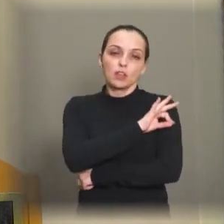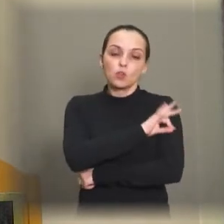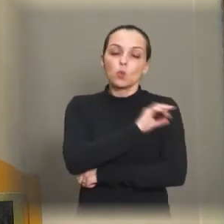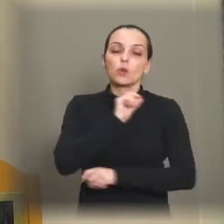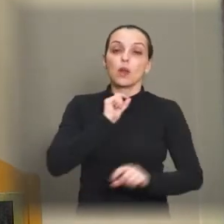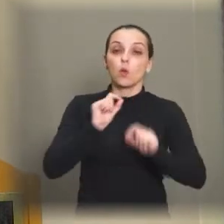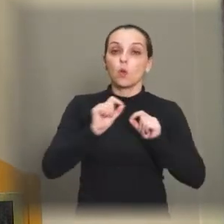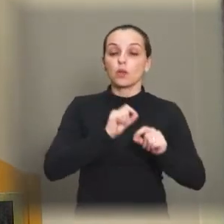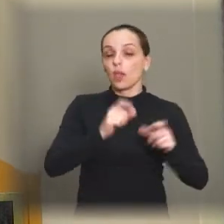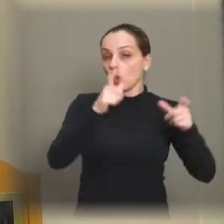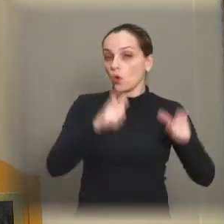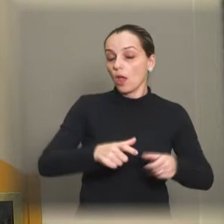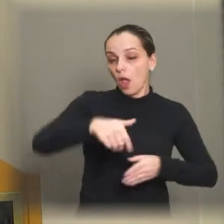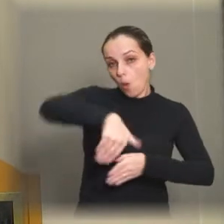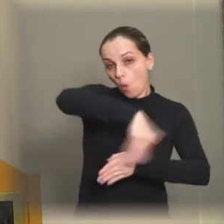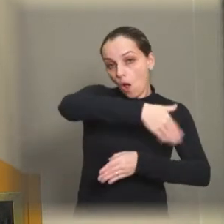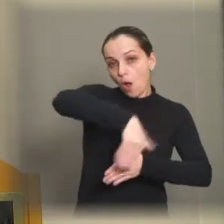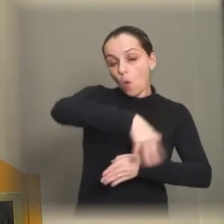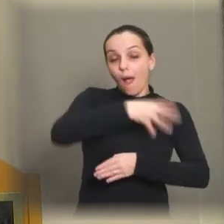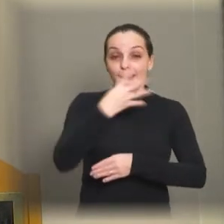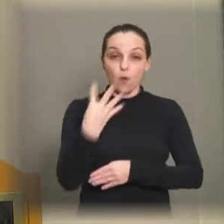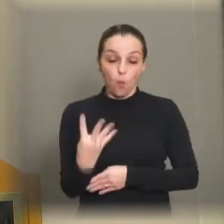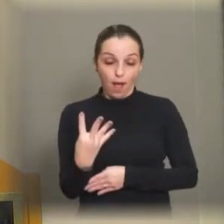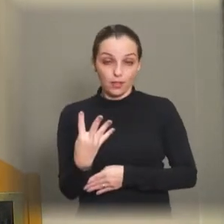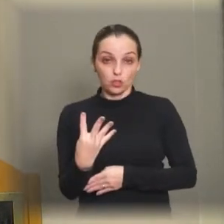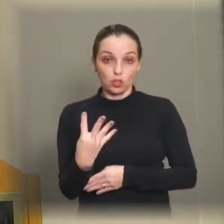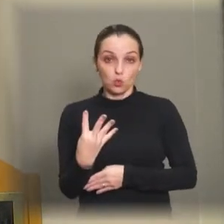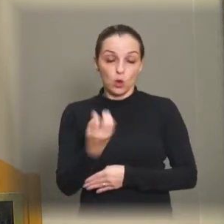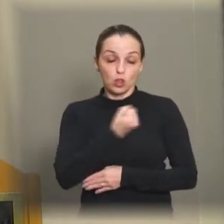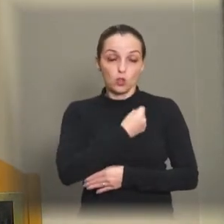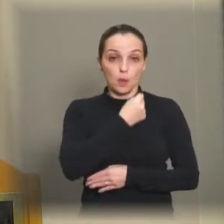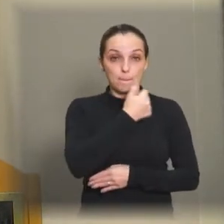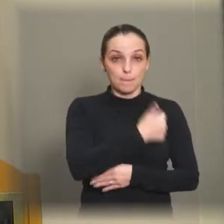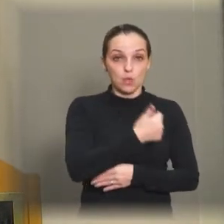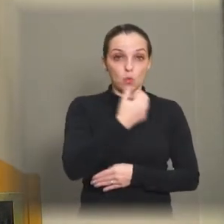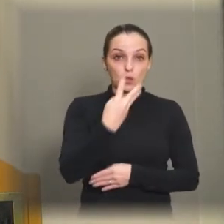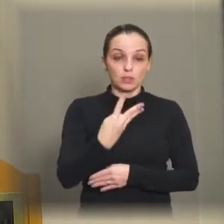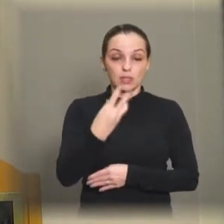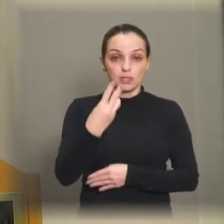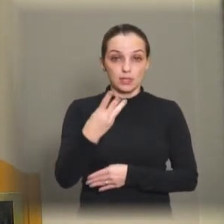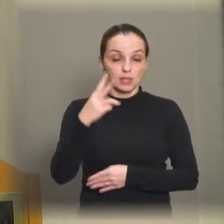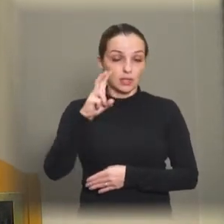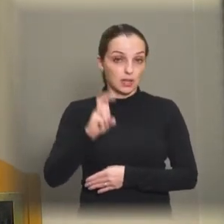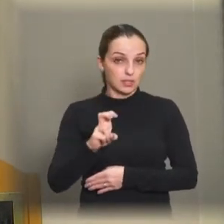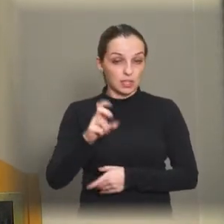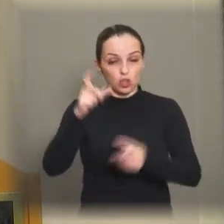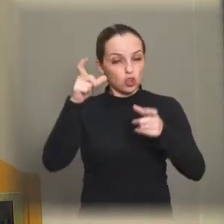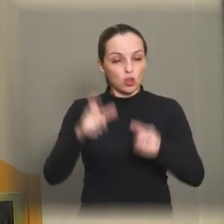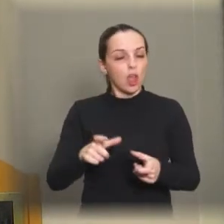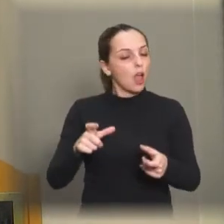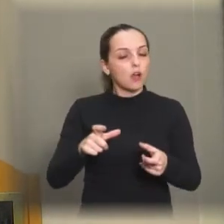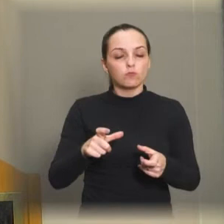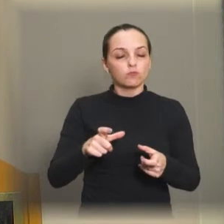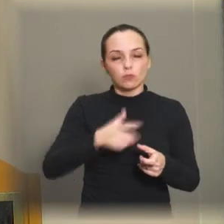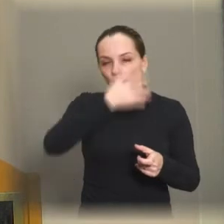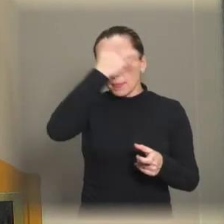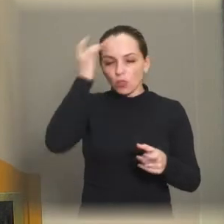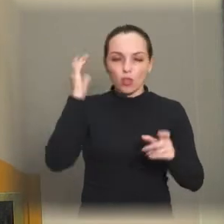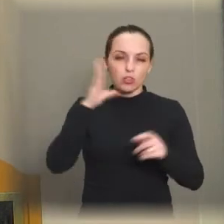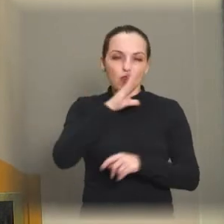que está localizado na Rua Voluntários da Pátria, no número 1435, um local onde o servidor